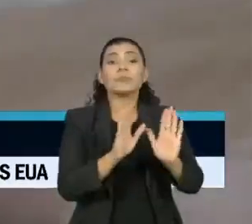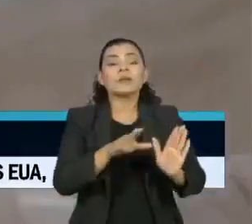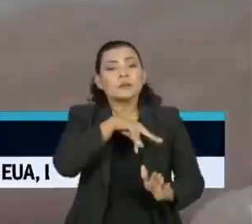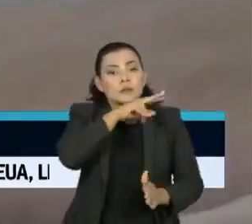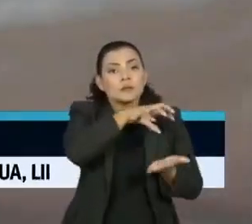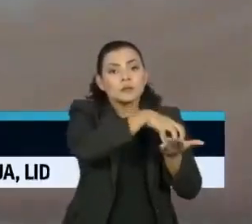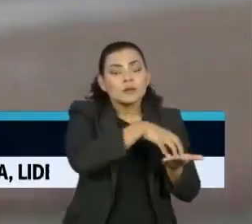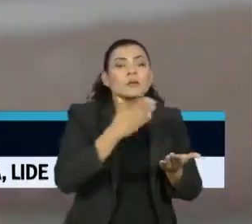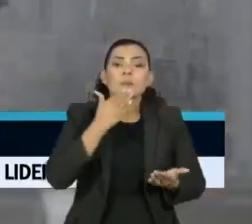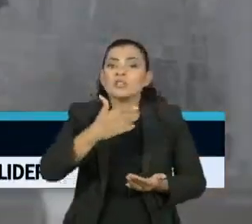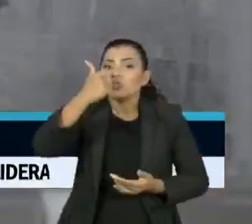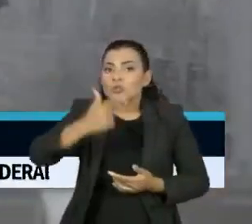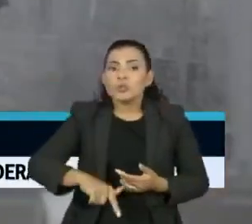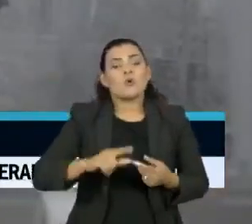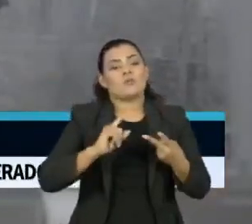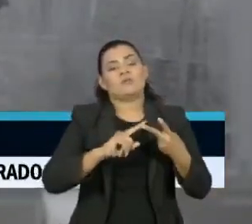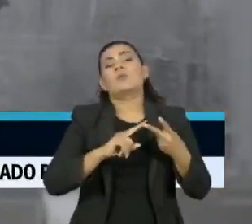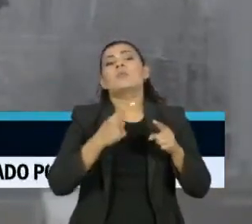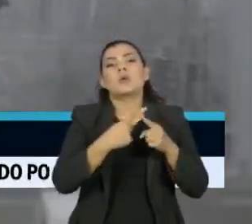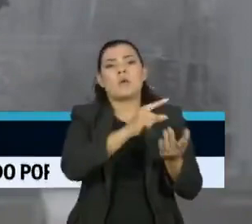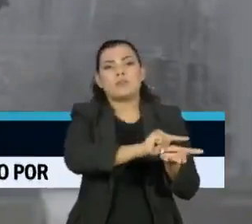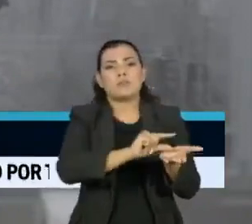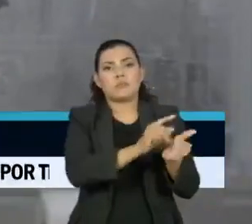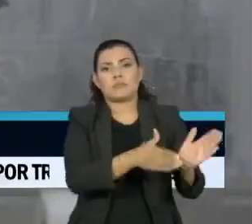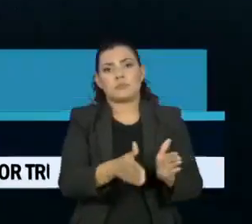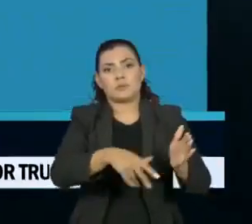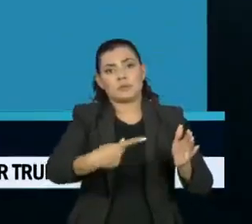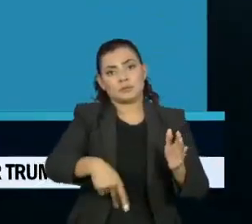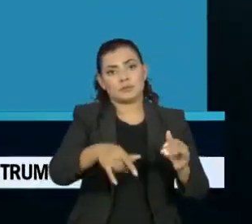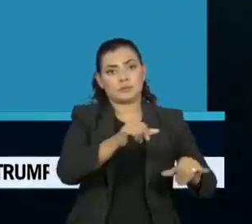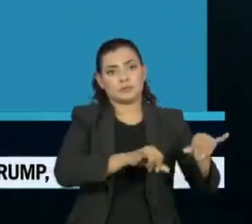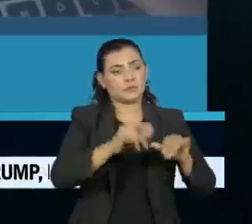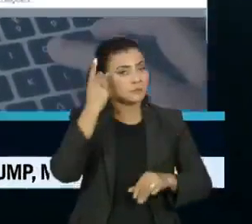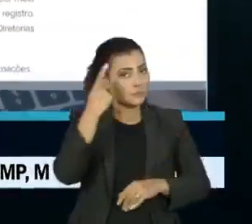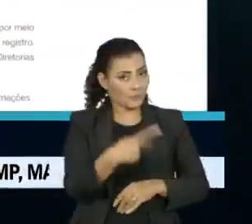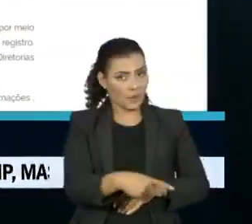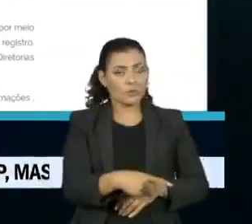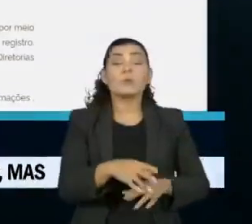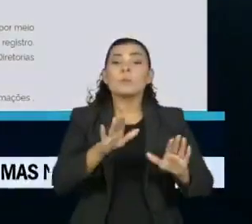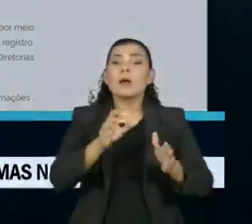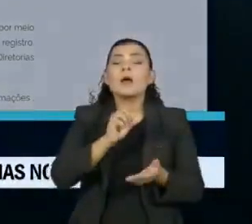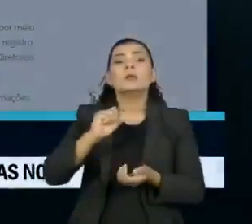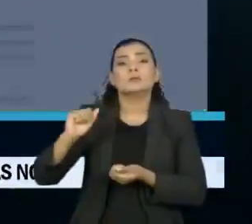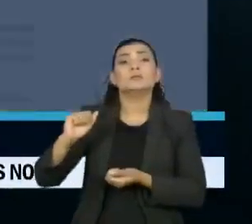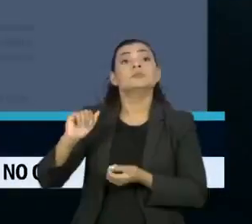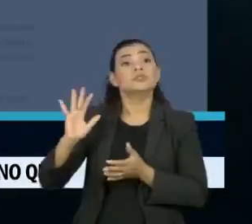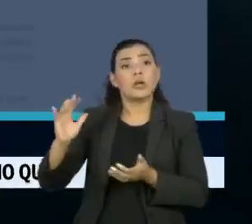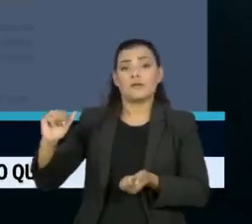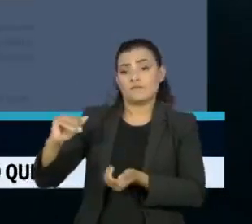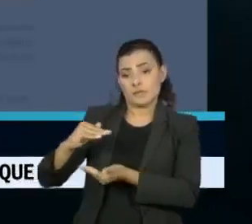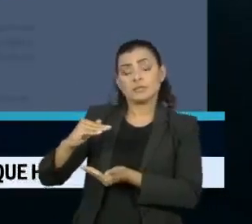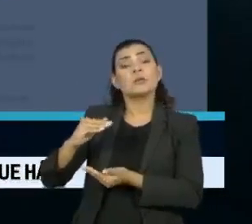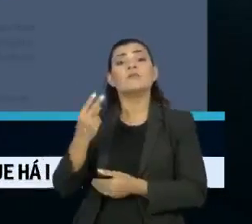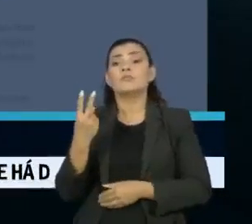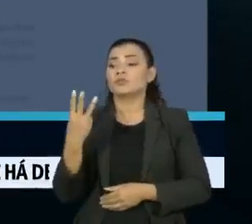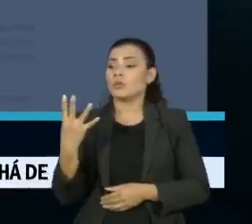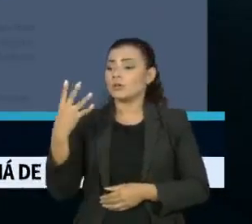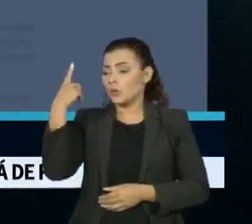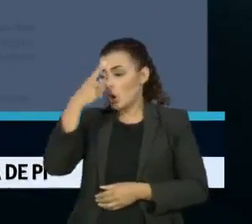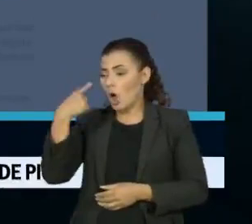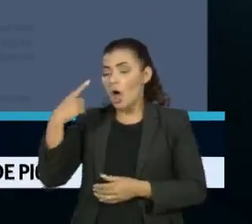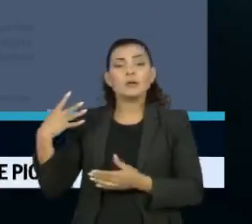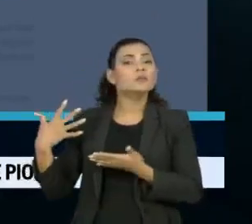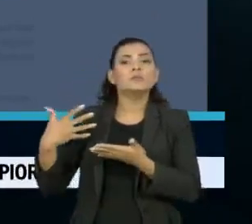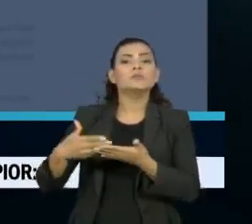pedido para as outras doses que serão envasadas no laboratório em São Paulo. Em nota, a Anvisa informou que as primeiras 24 horas serão